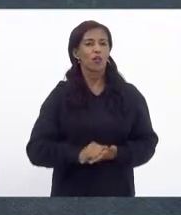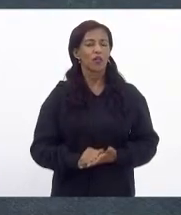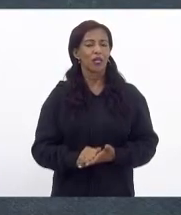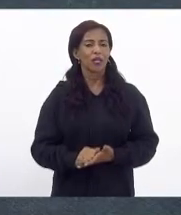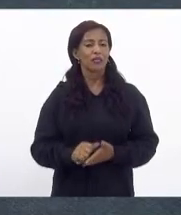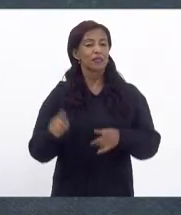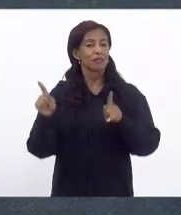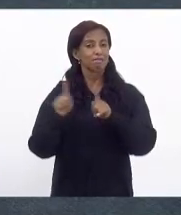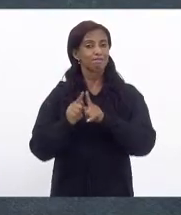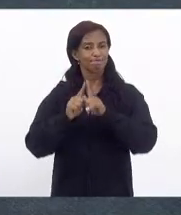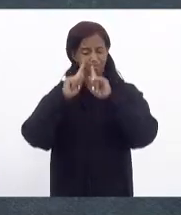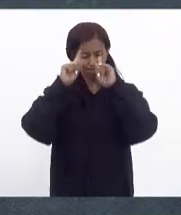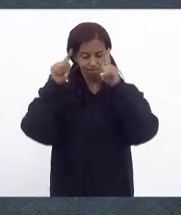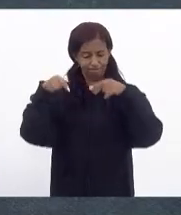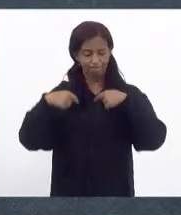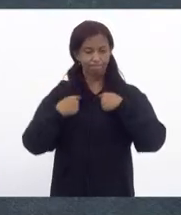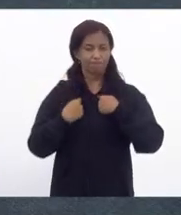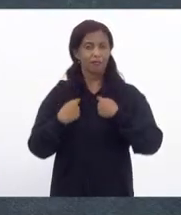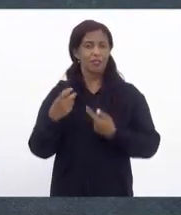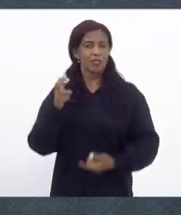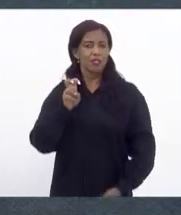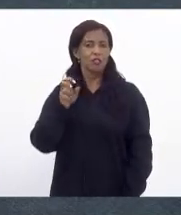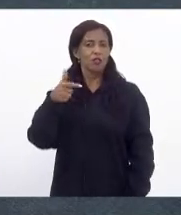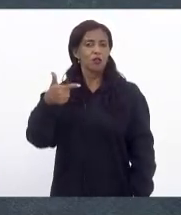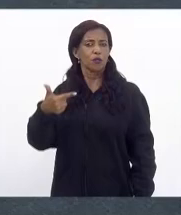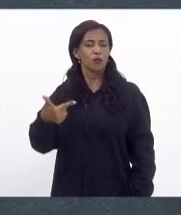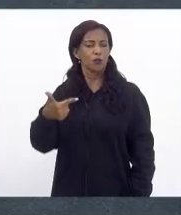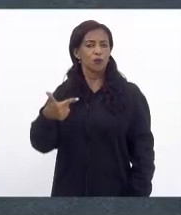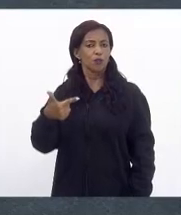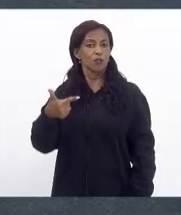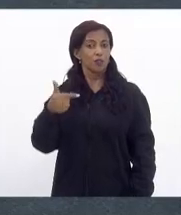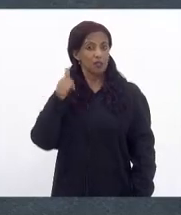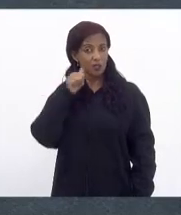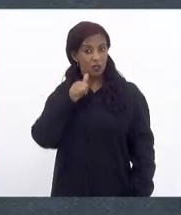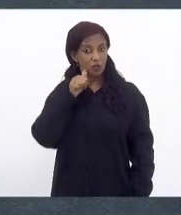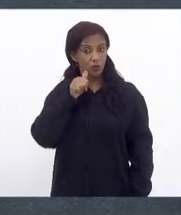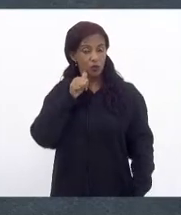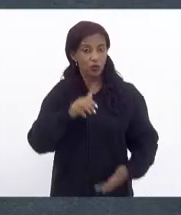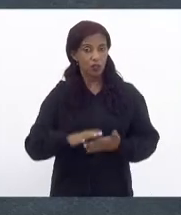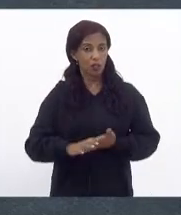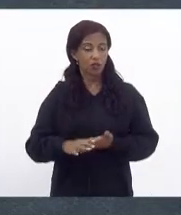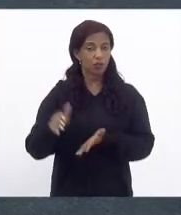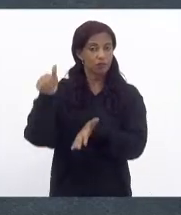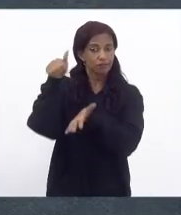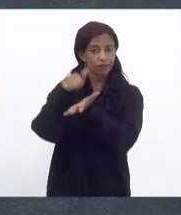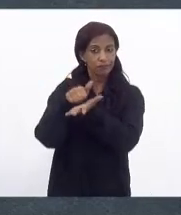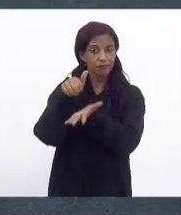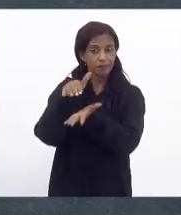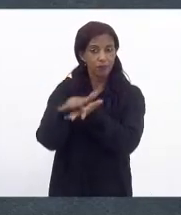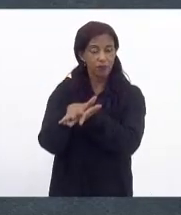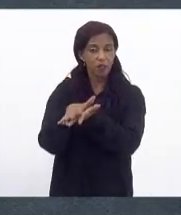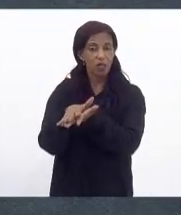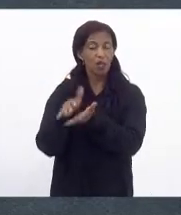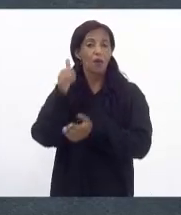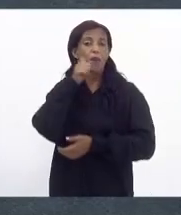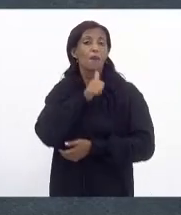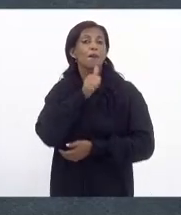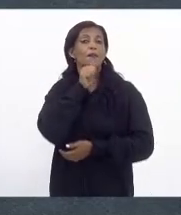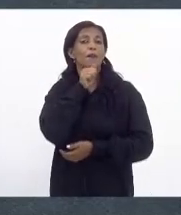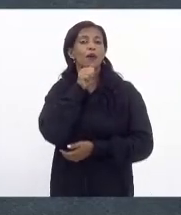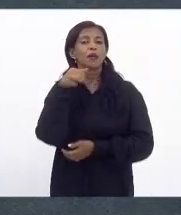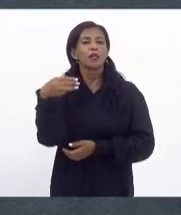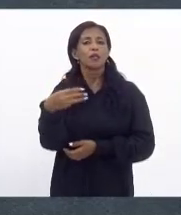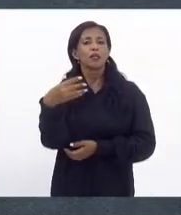feminicídio e 52 52 dessas mulheres eram mães e